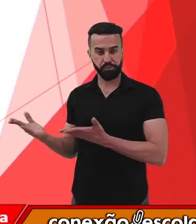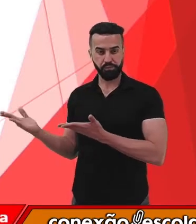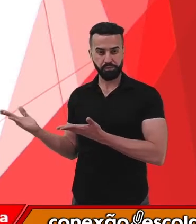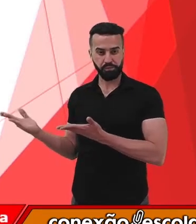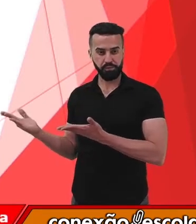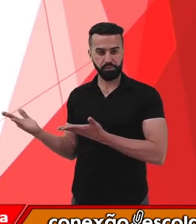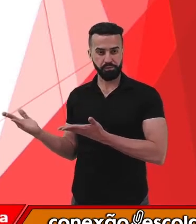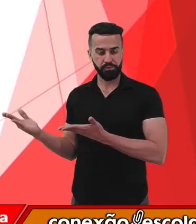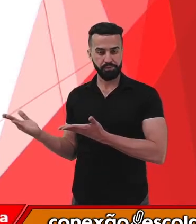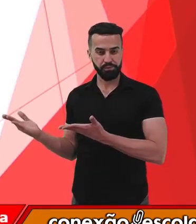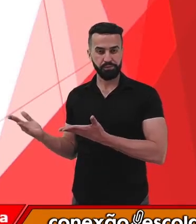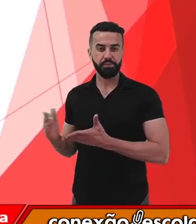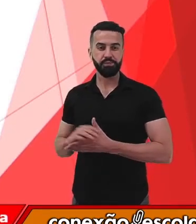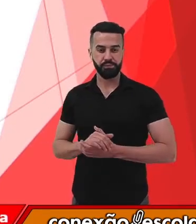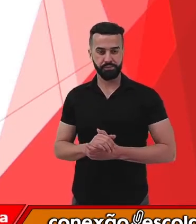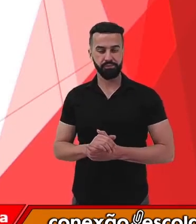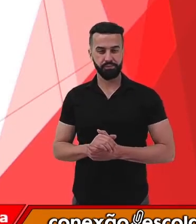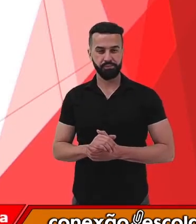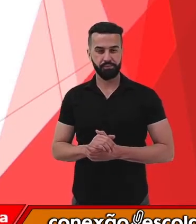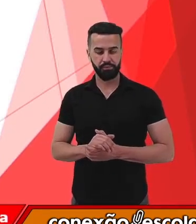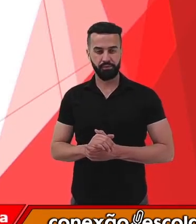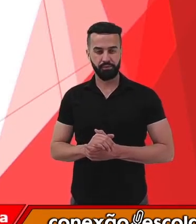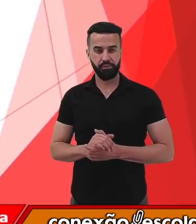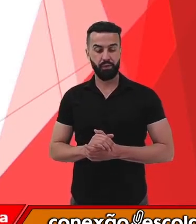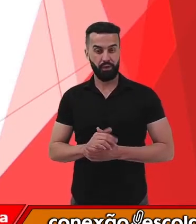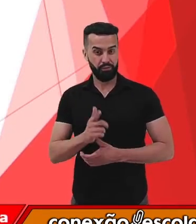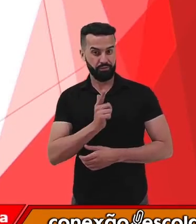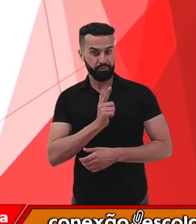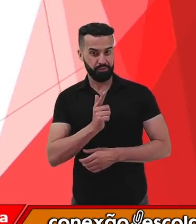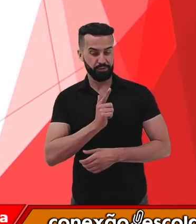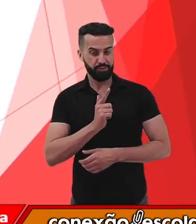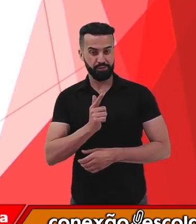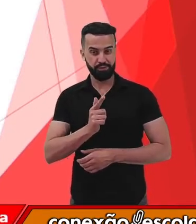Recém-cortadas, nós temos, né, essas duas partes.